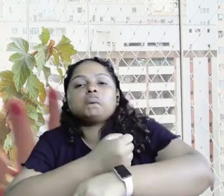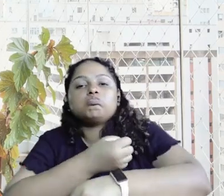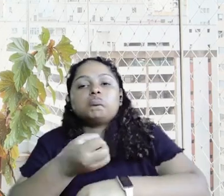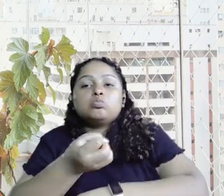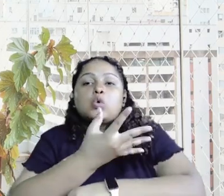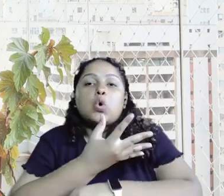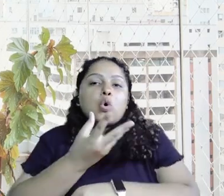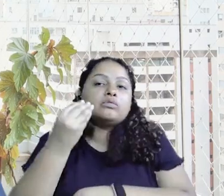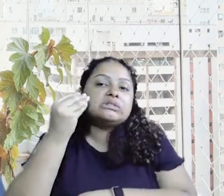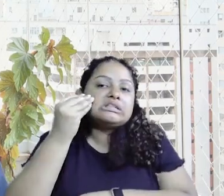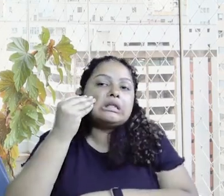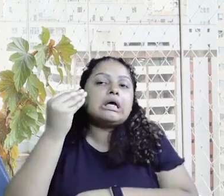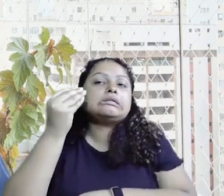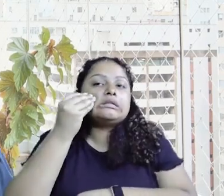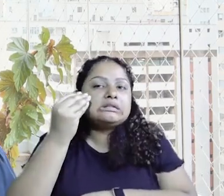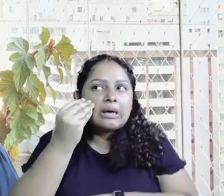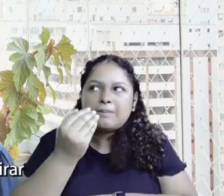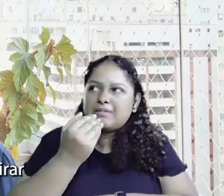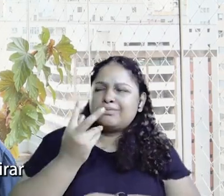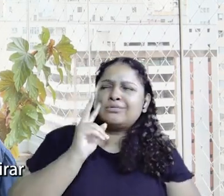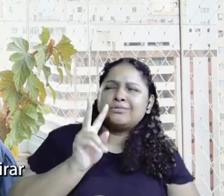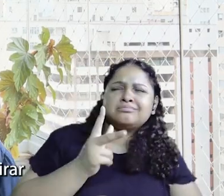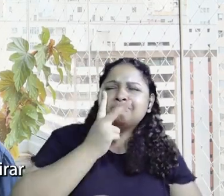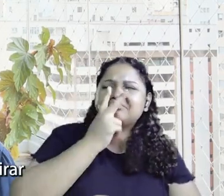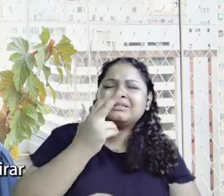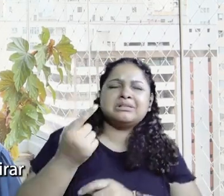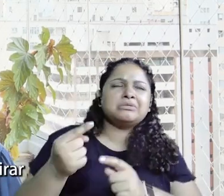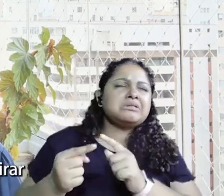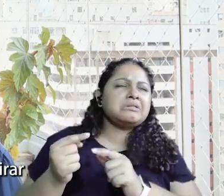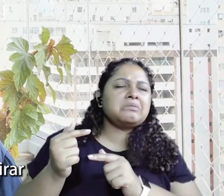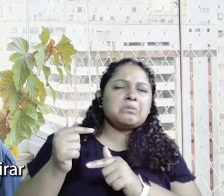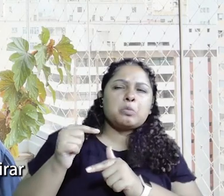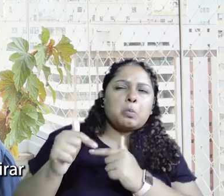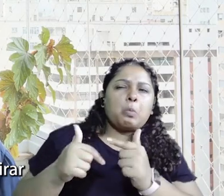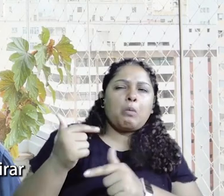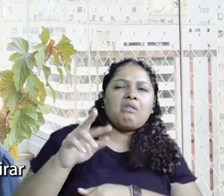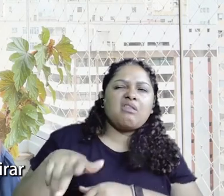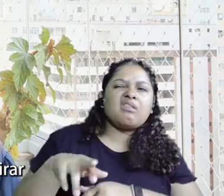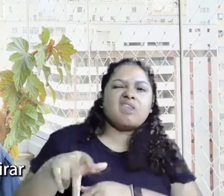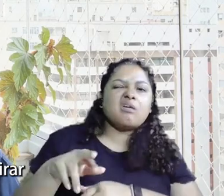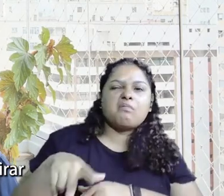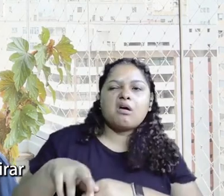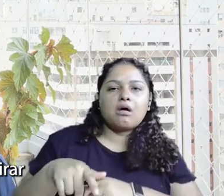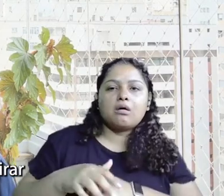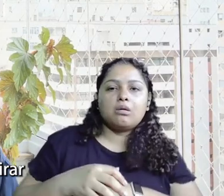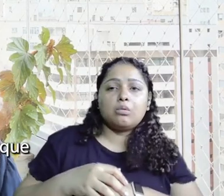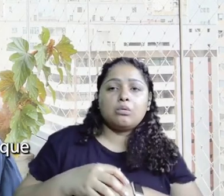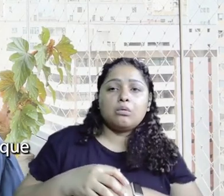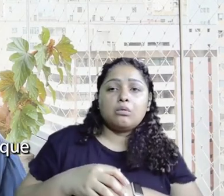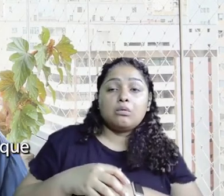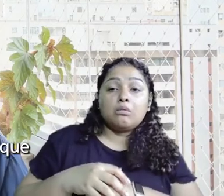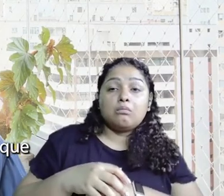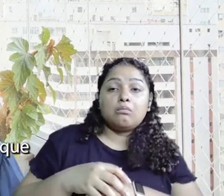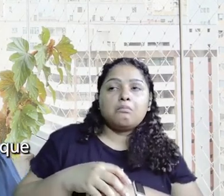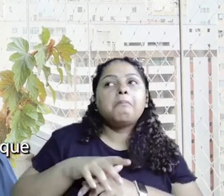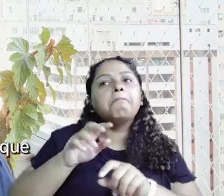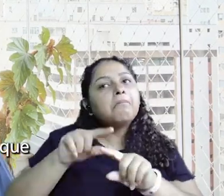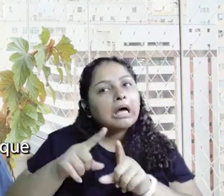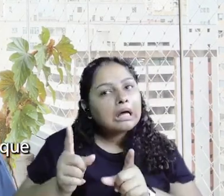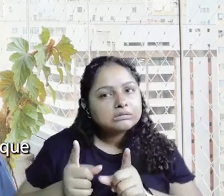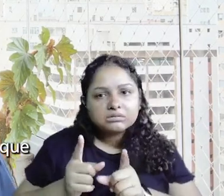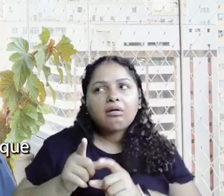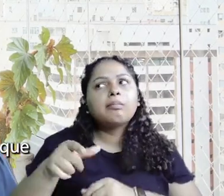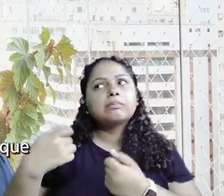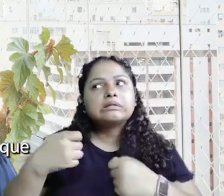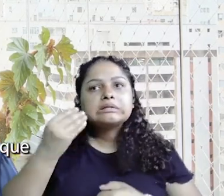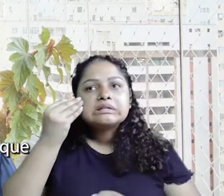testar, testar, que é uma coisa que pode não parecer trabalho, porque pode dar em nada, pode não virar um brigadeiro de palmito, mas